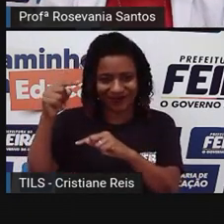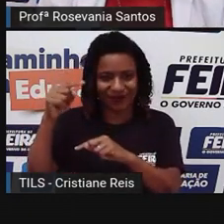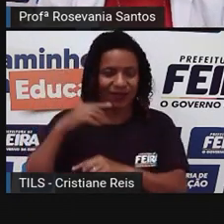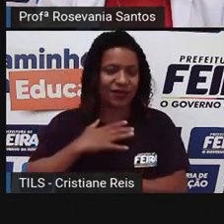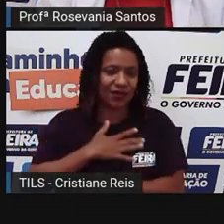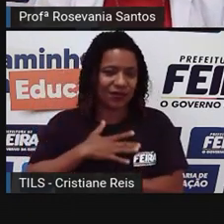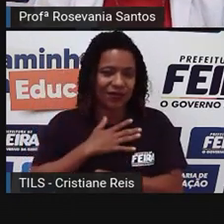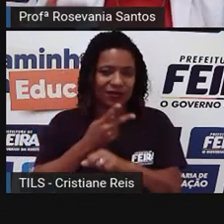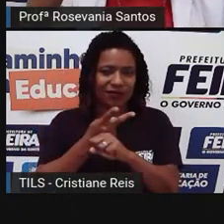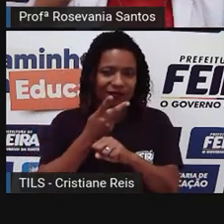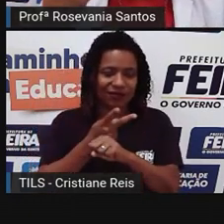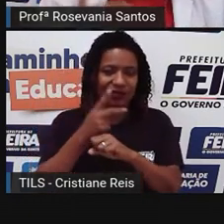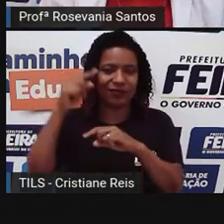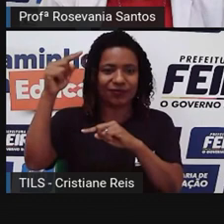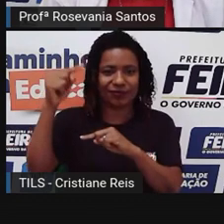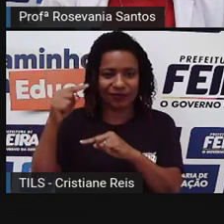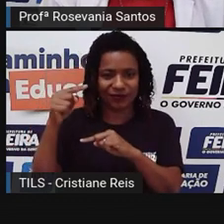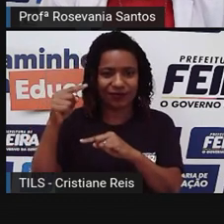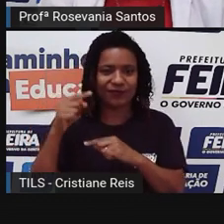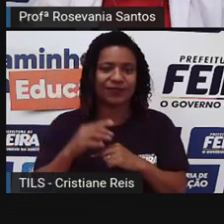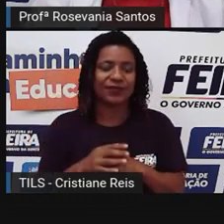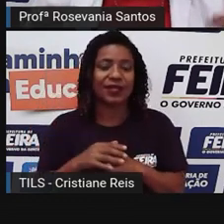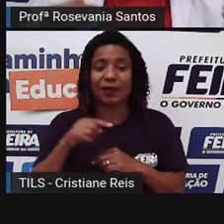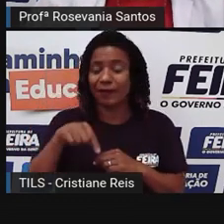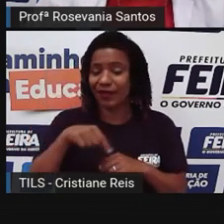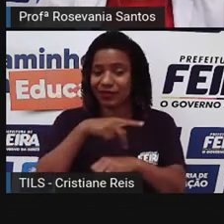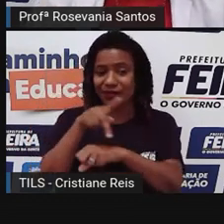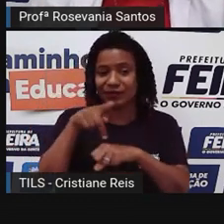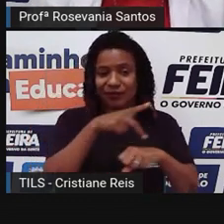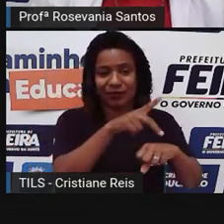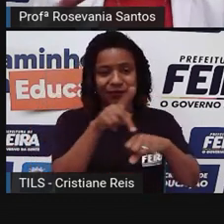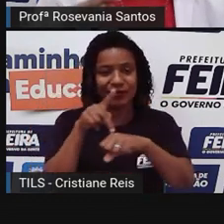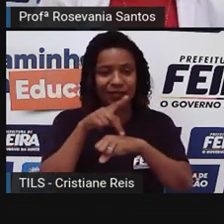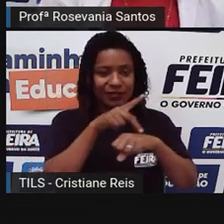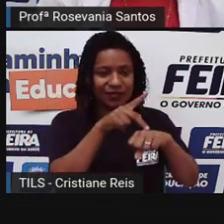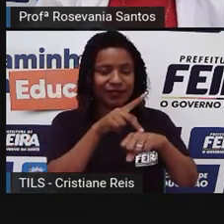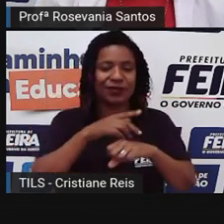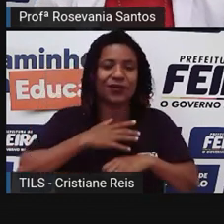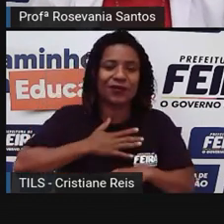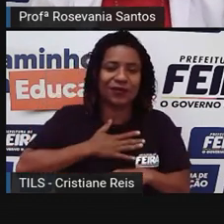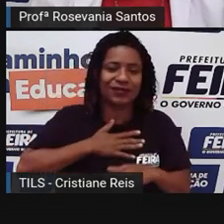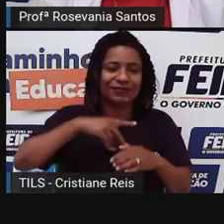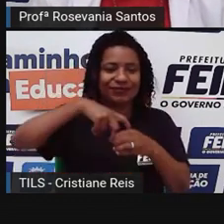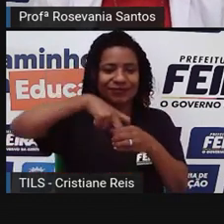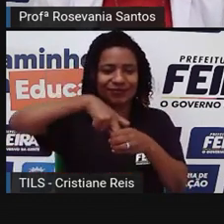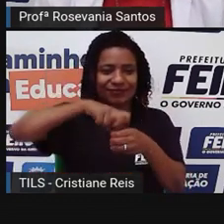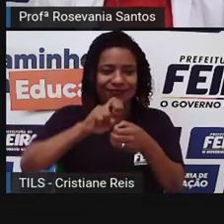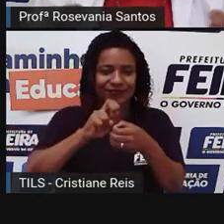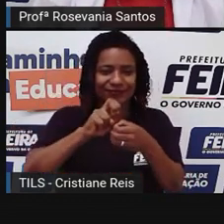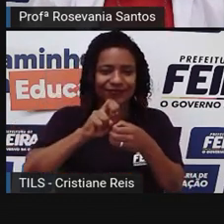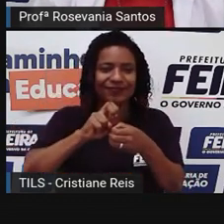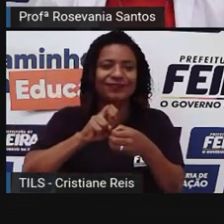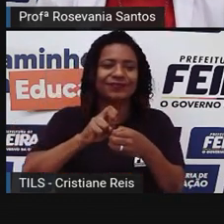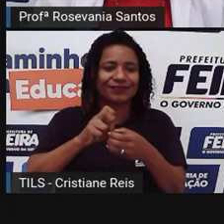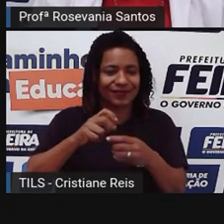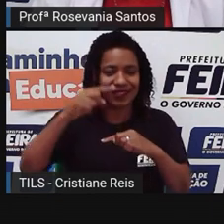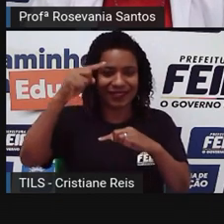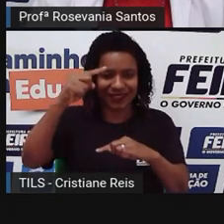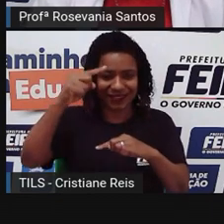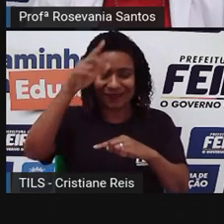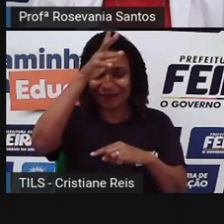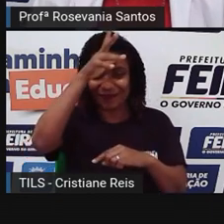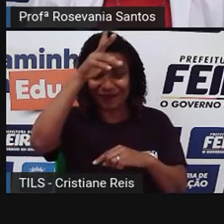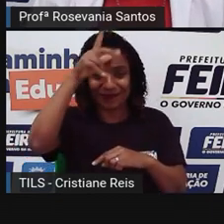em países emergentes, um pouquinho mais pobre, a gente usa muito a garrafa PET, né?